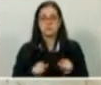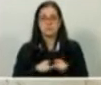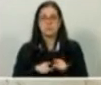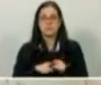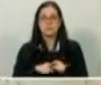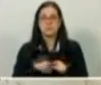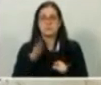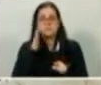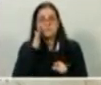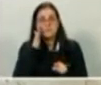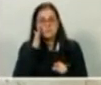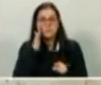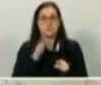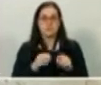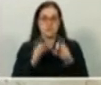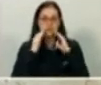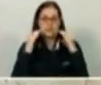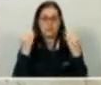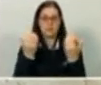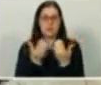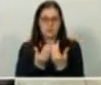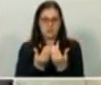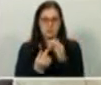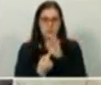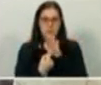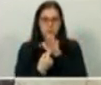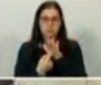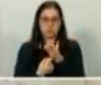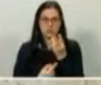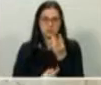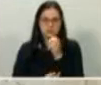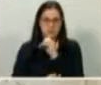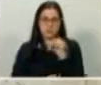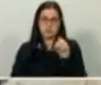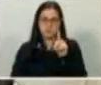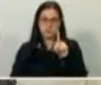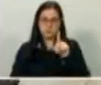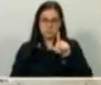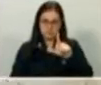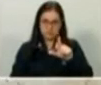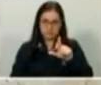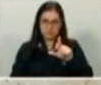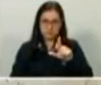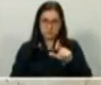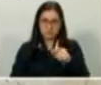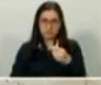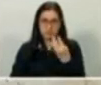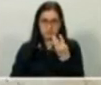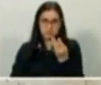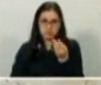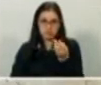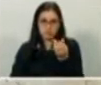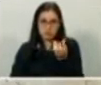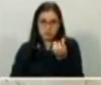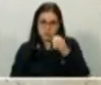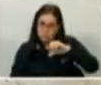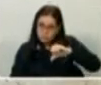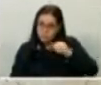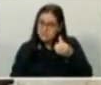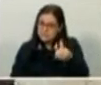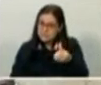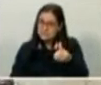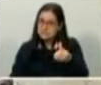na Câmara Municipal, 300 projetos de lei, 296 projetos de lei, para ser mais exato,